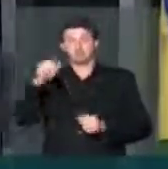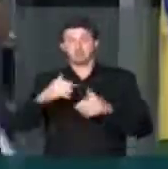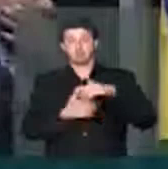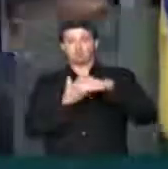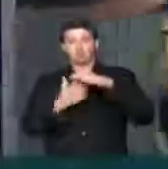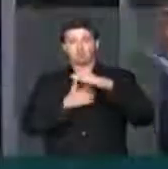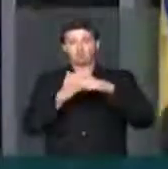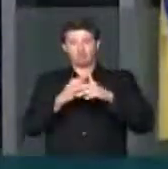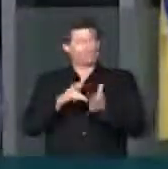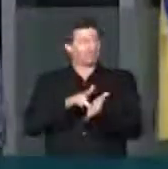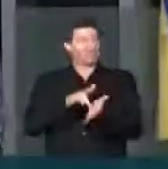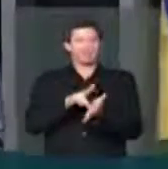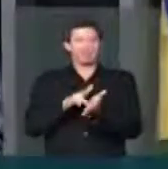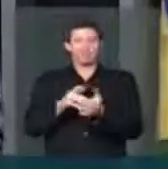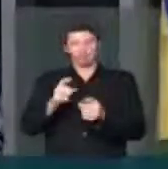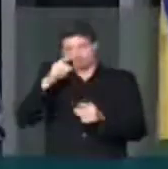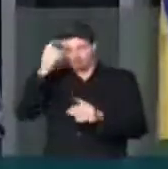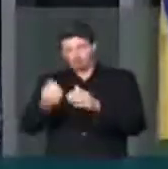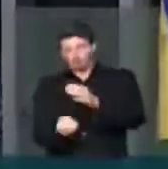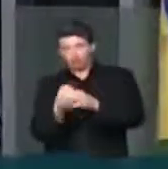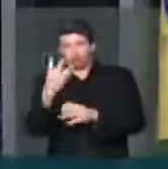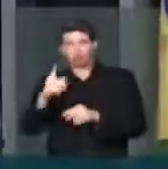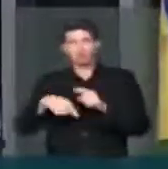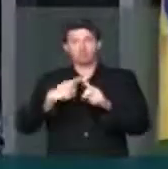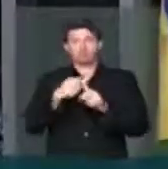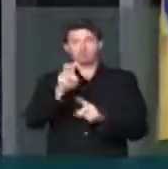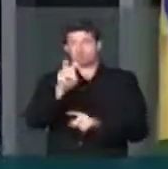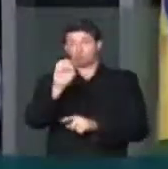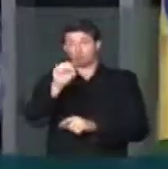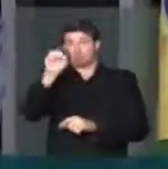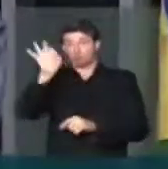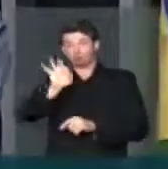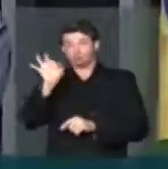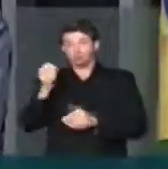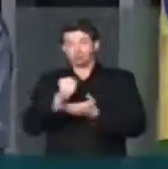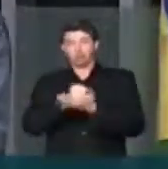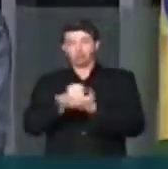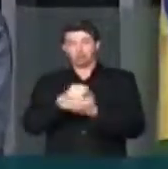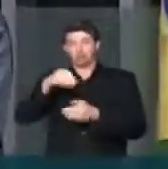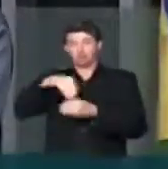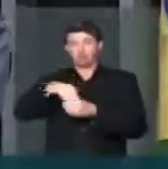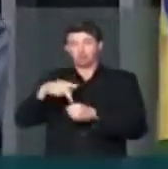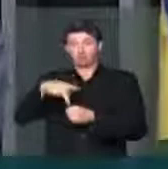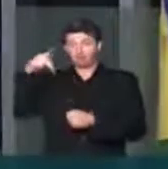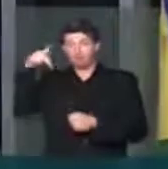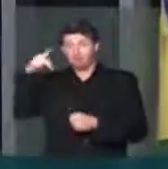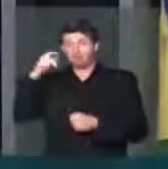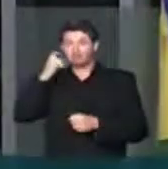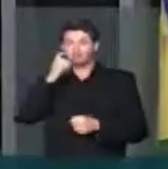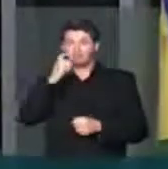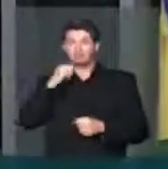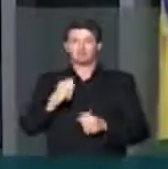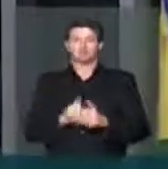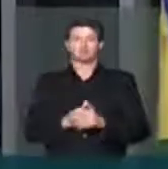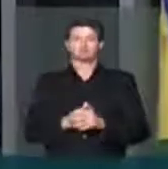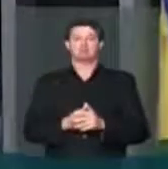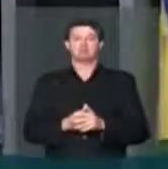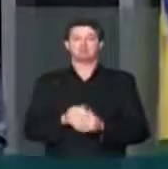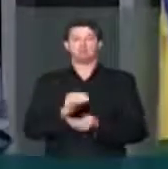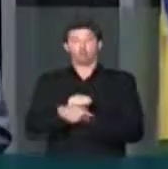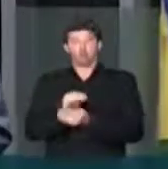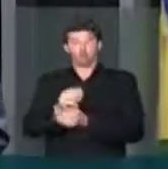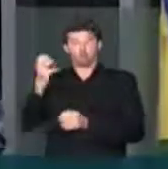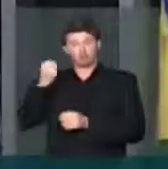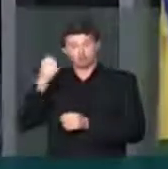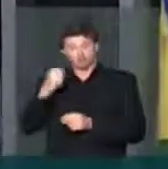artificialmente criada com 58% de controle da Petrobras e fundo